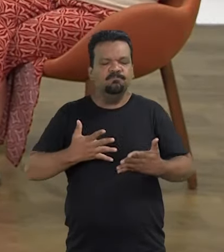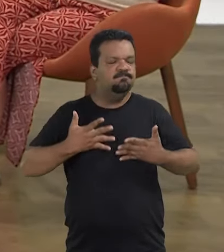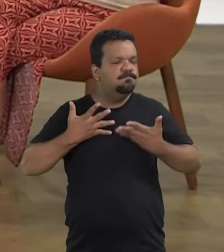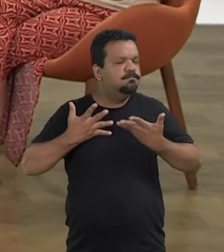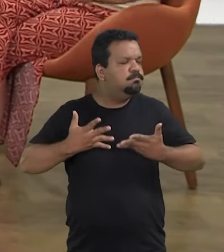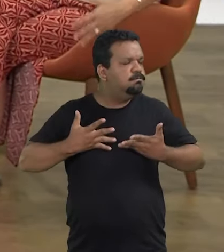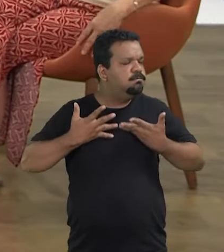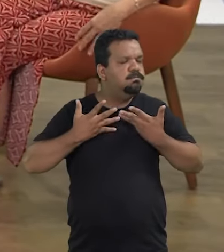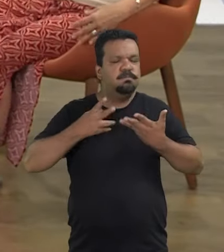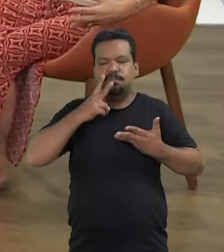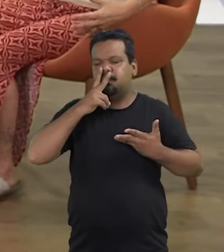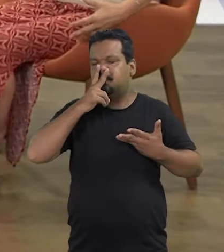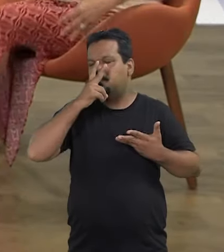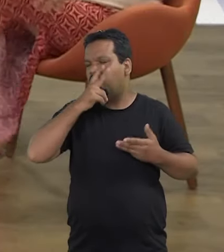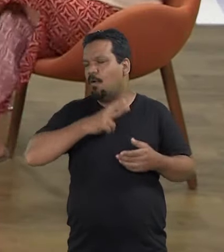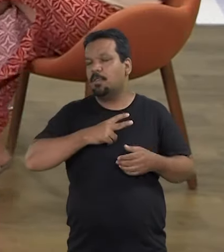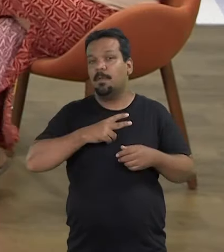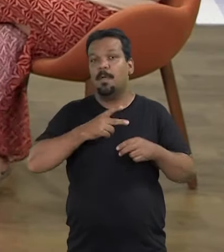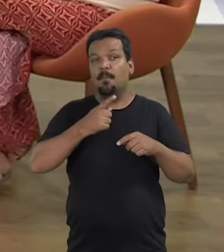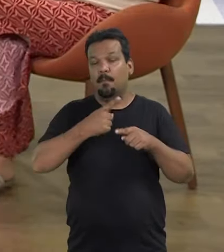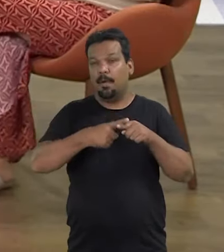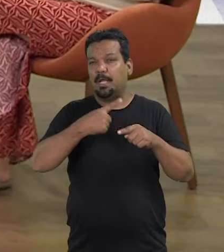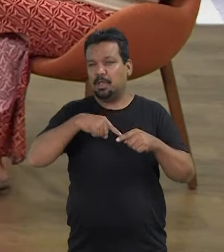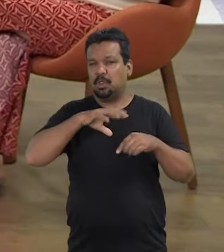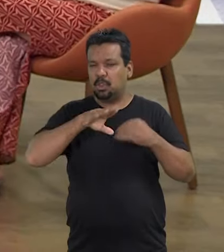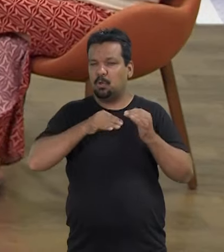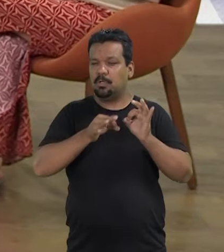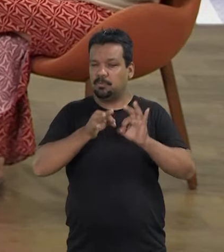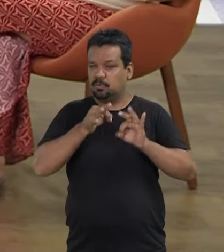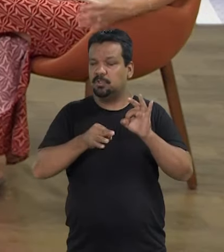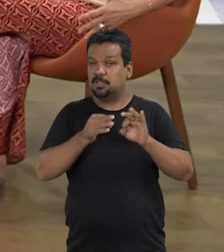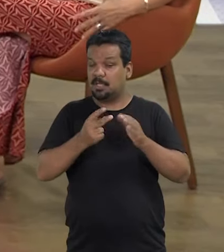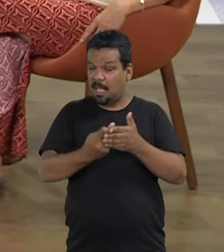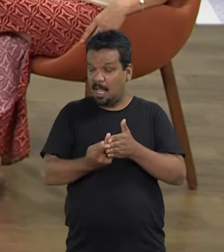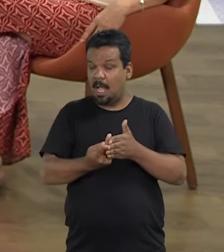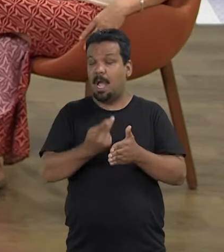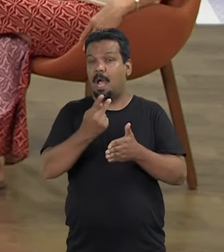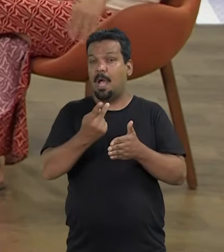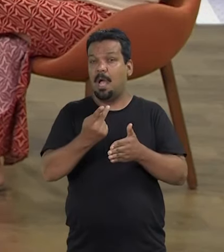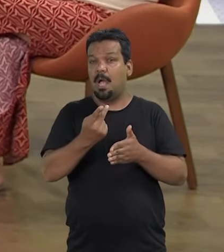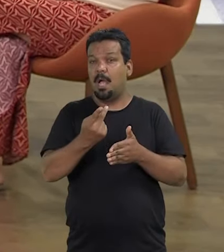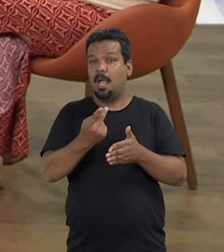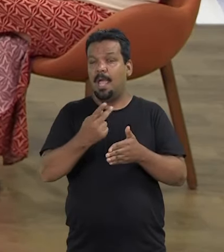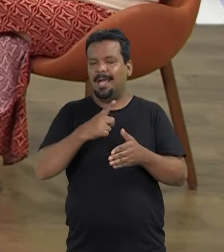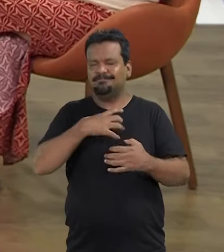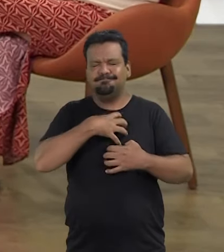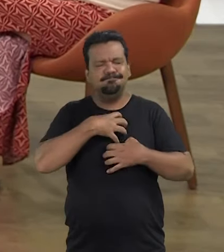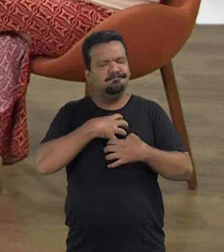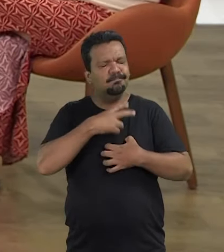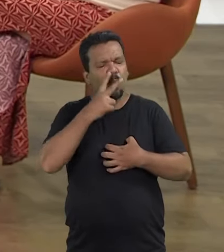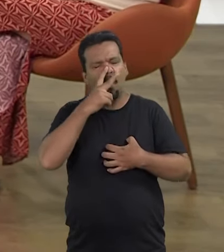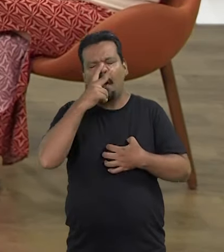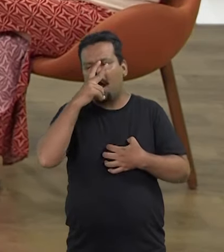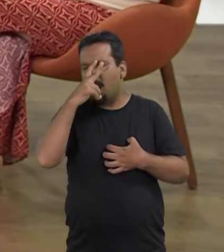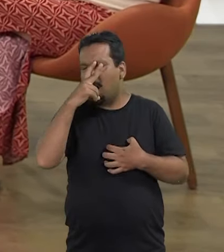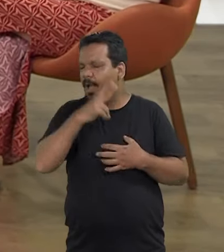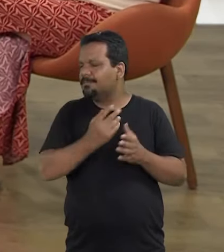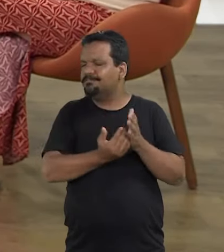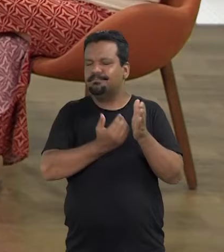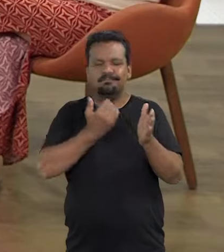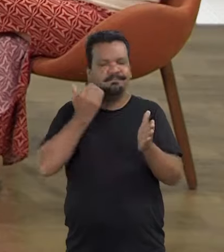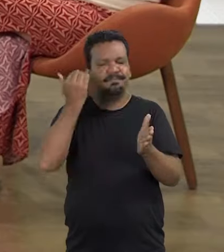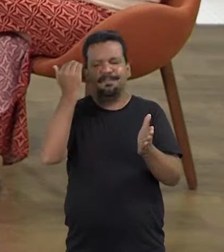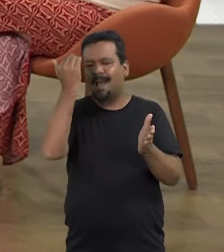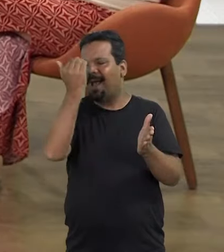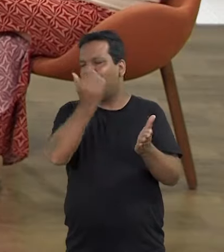uma injeção de ânimo, que apesar de toda a injustiça que a gente estava vendo acontecer ali naquele momento, ela tinha uma força que